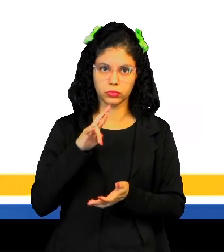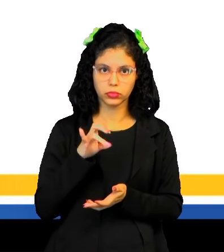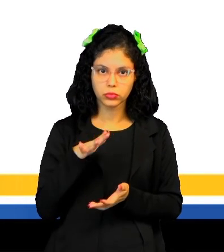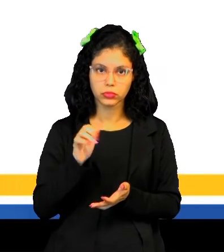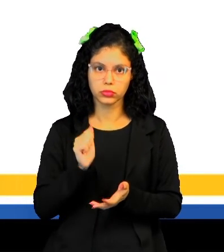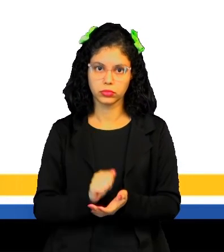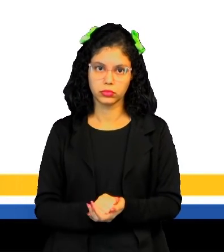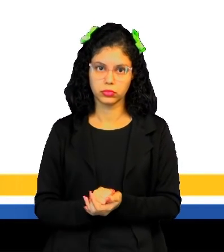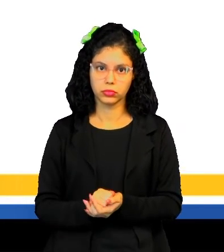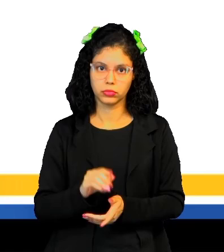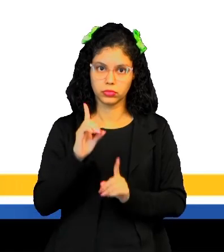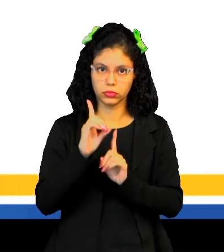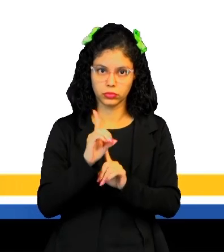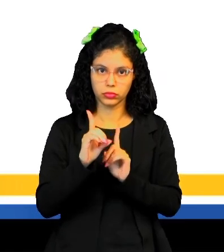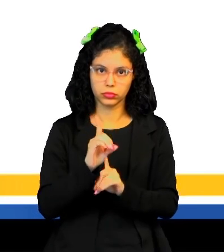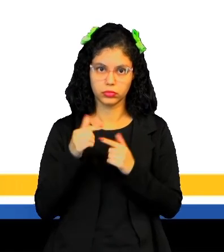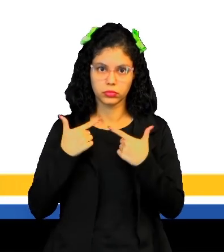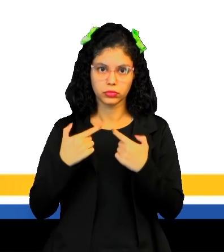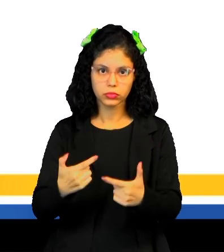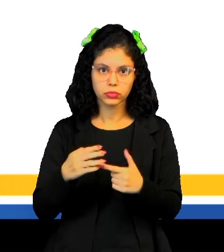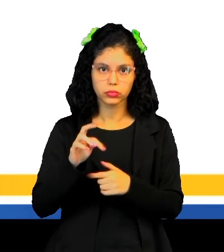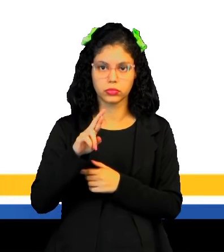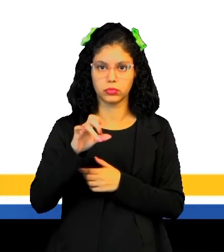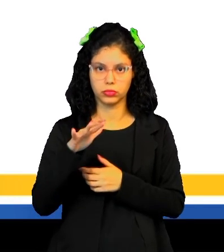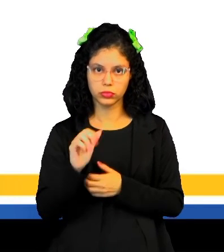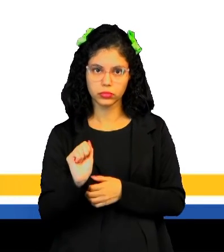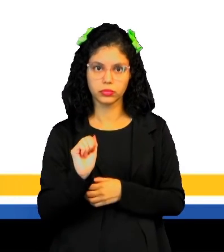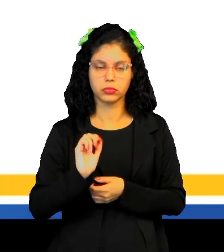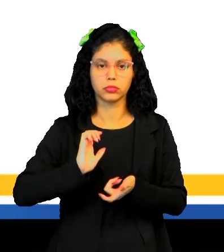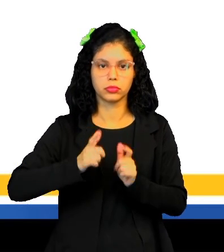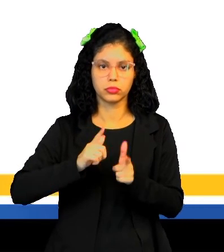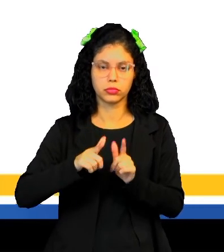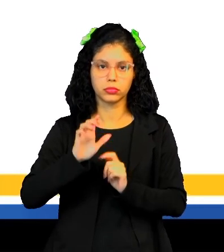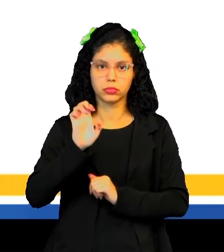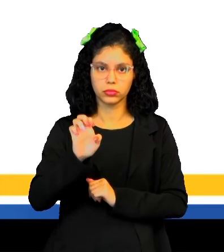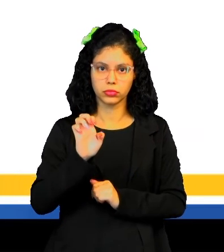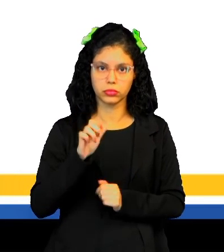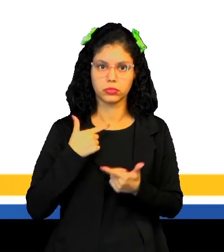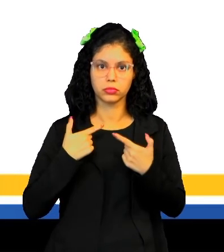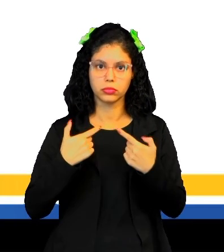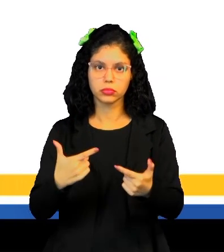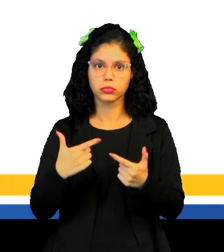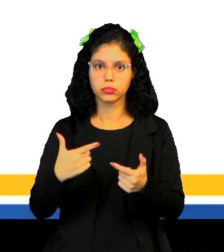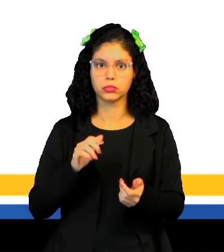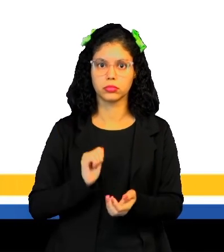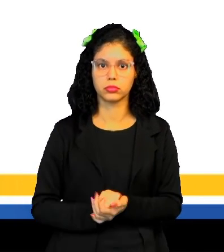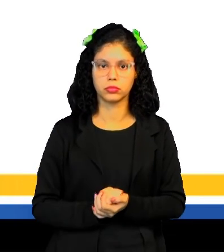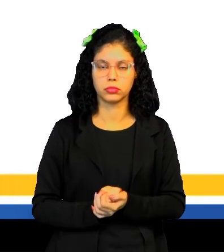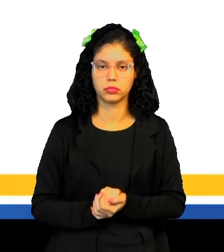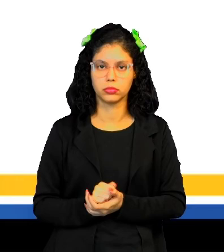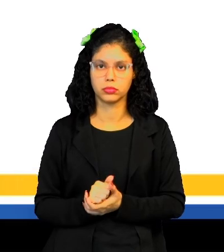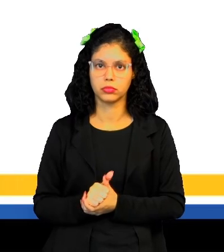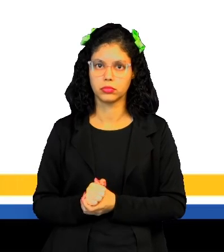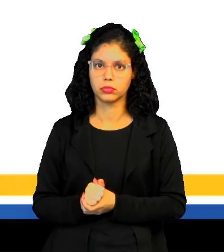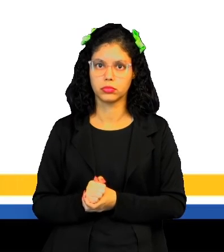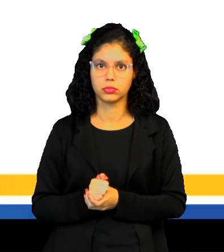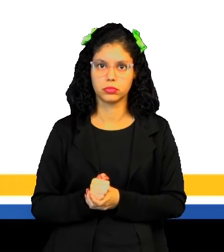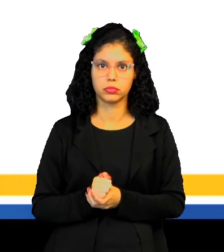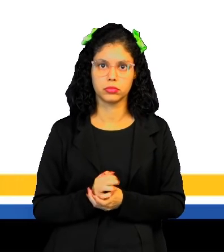Contestado. Letra D. Guerra dos Tropeiros. Ou letra E. Guerra do Distrito Diamantino.